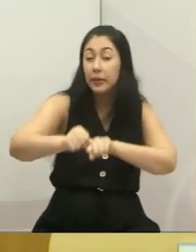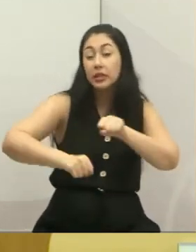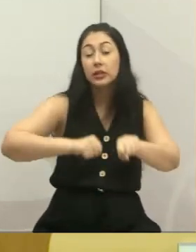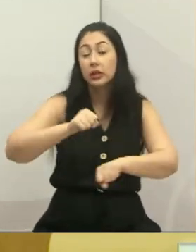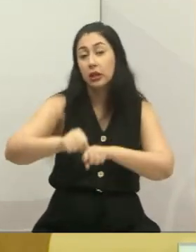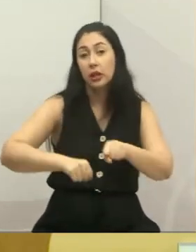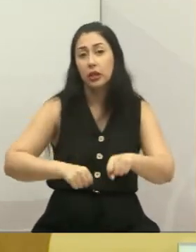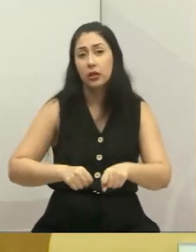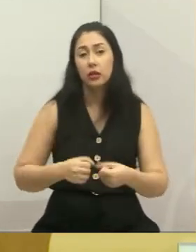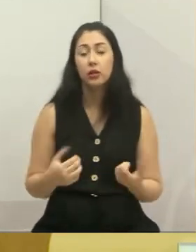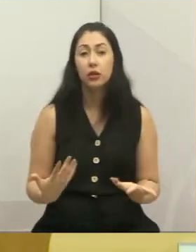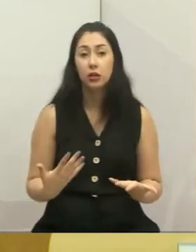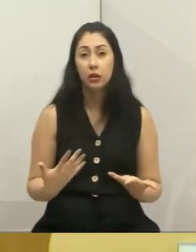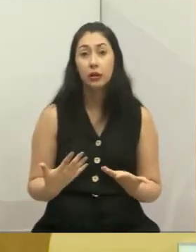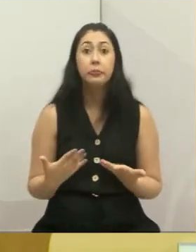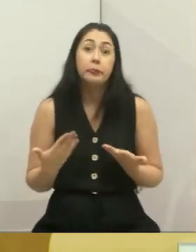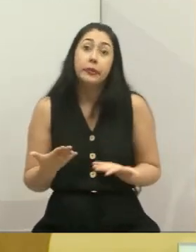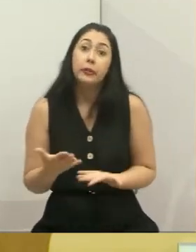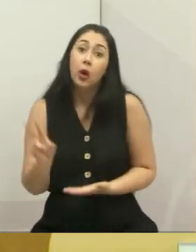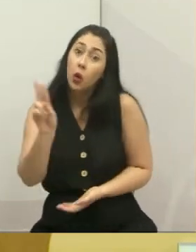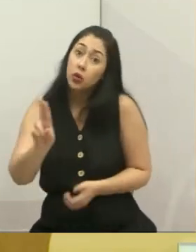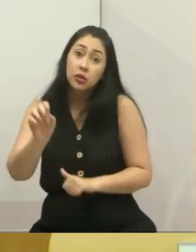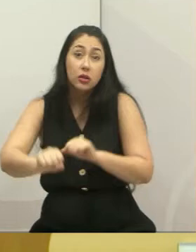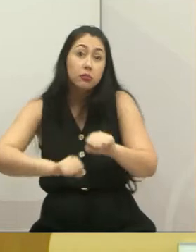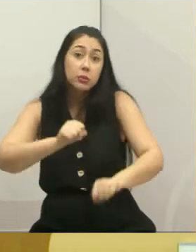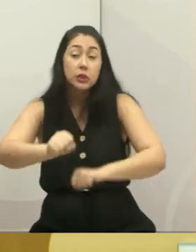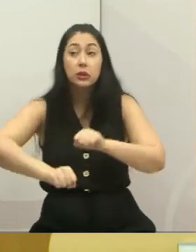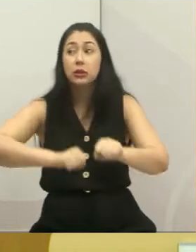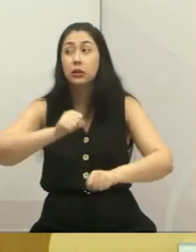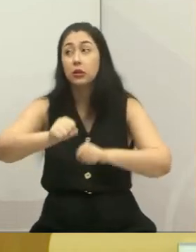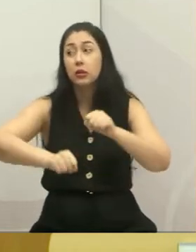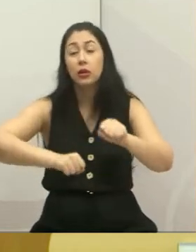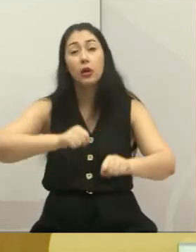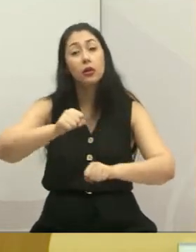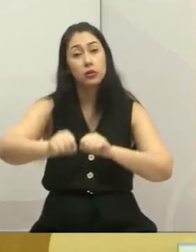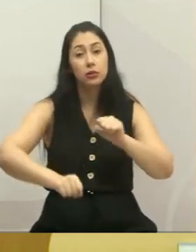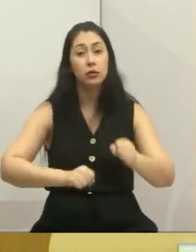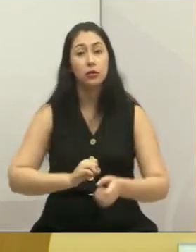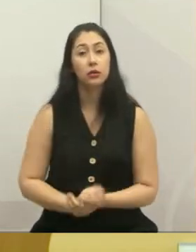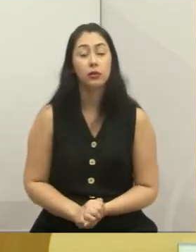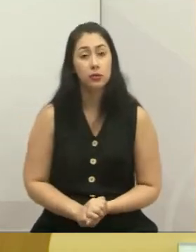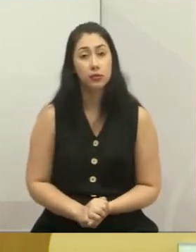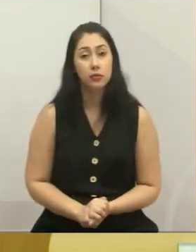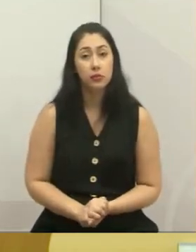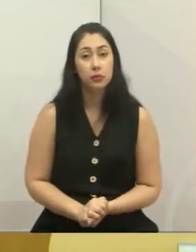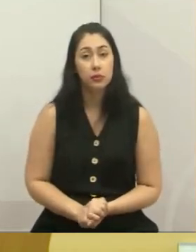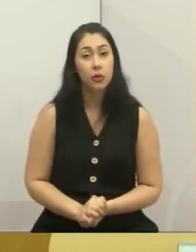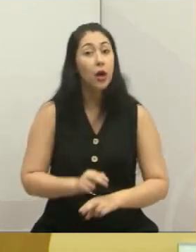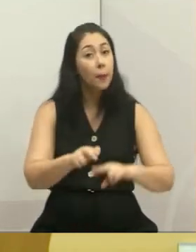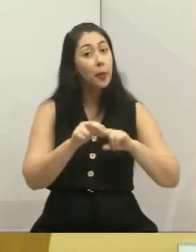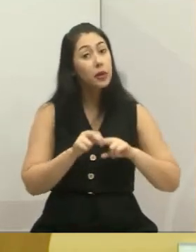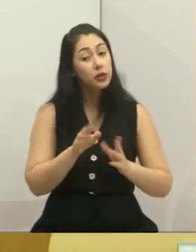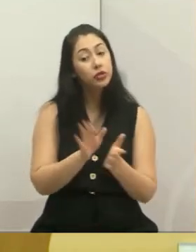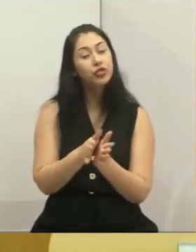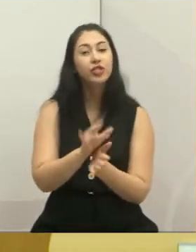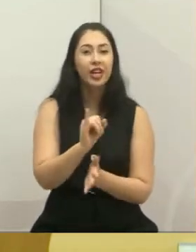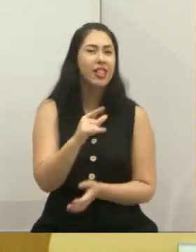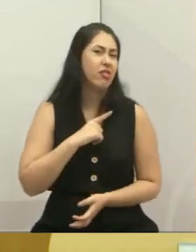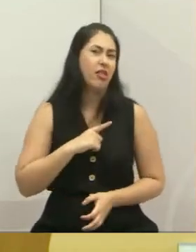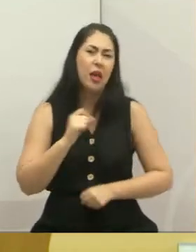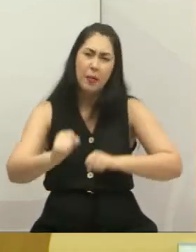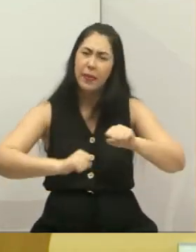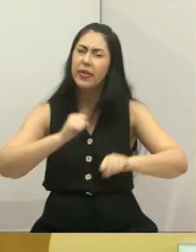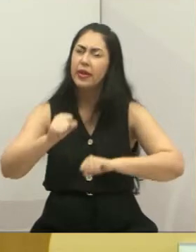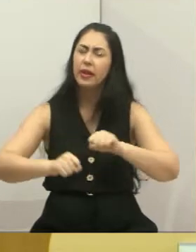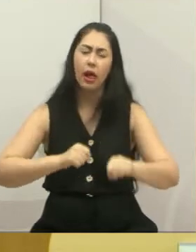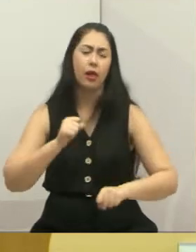por que eles pagarem? Então, eles vêm de bicicleta. É o último jeito que tem que fazer. Por isso, a cidade de Jacareí tem muita bicicleta. Então, o